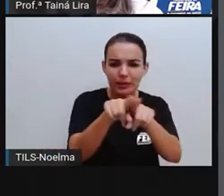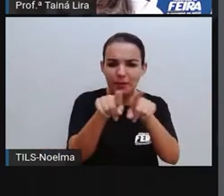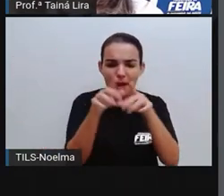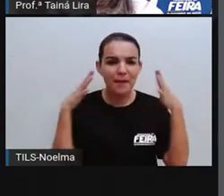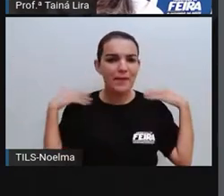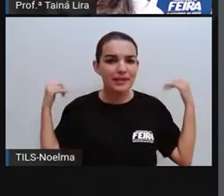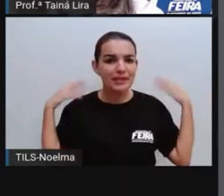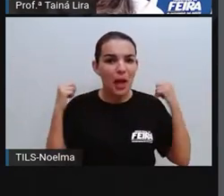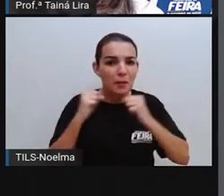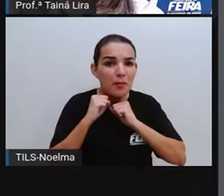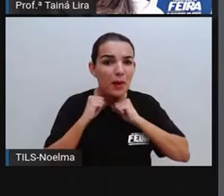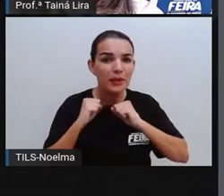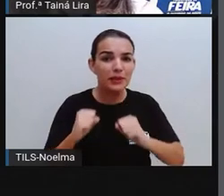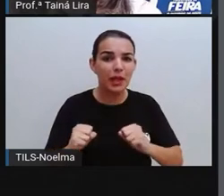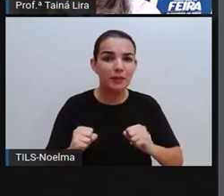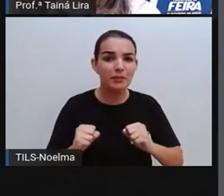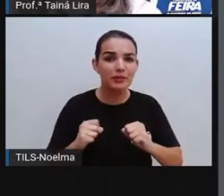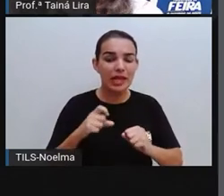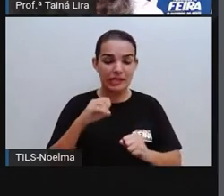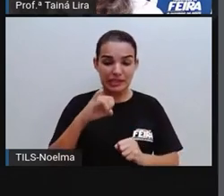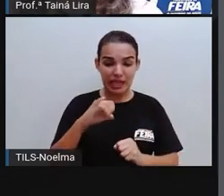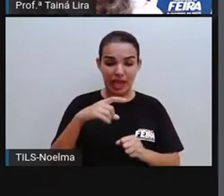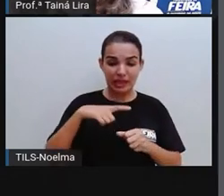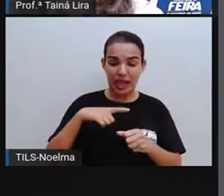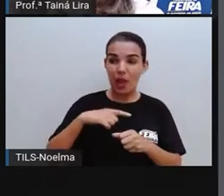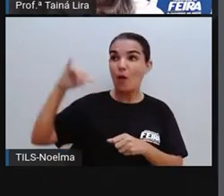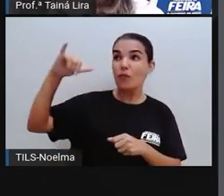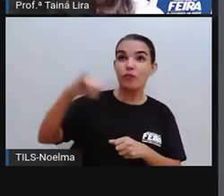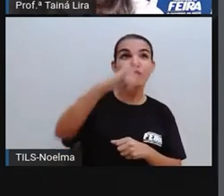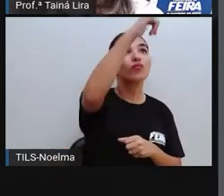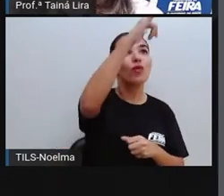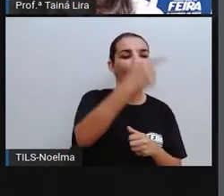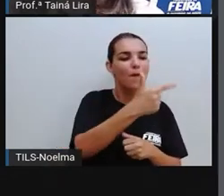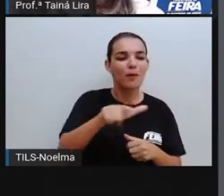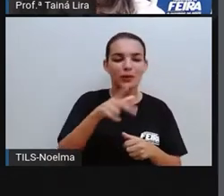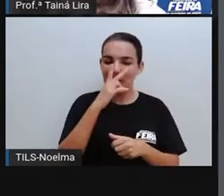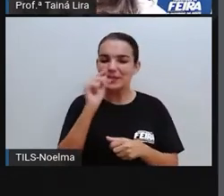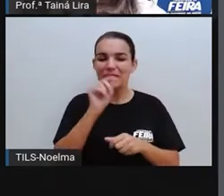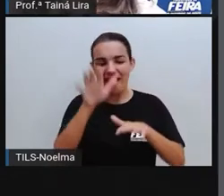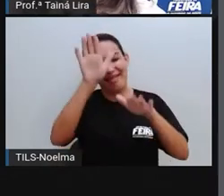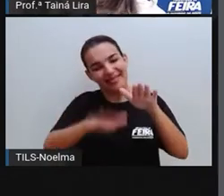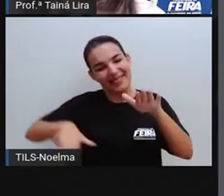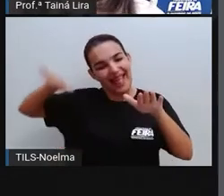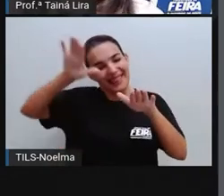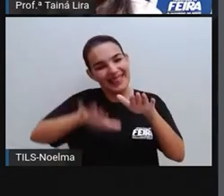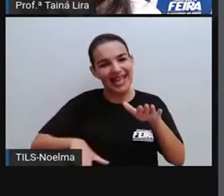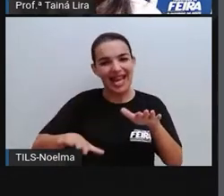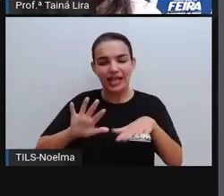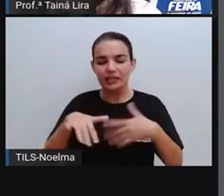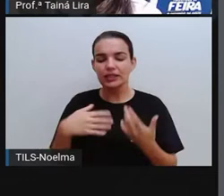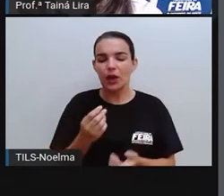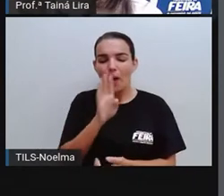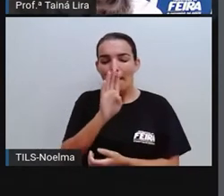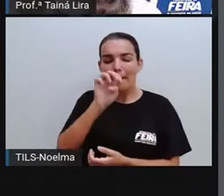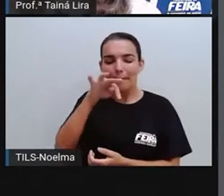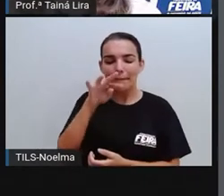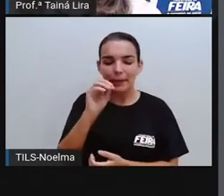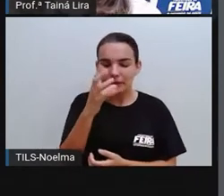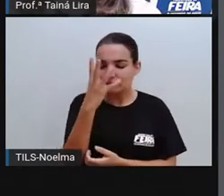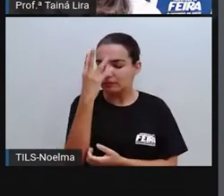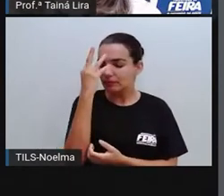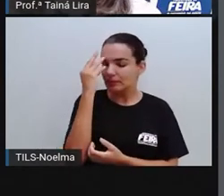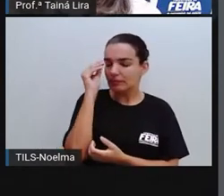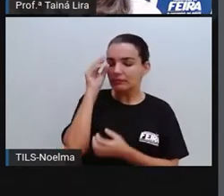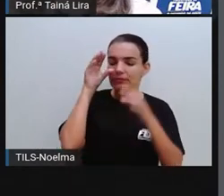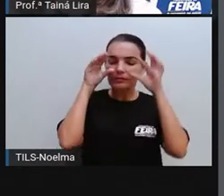sim, se em um a gente voa, no outro podemos nadar. Bento fechou os olhos e começou a